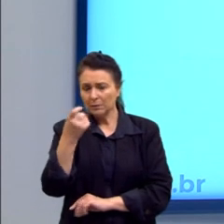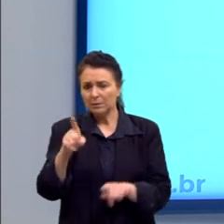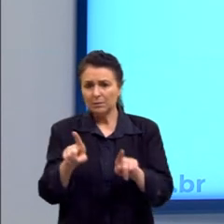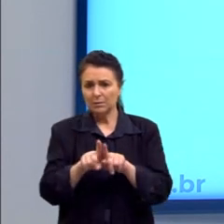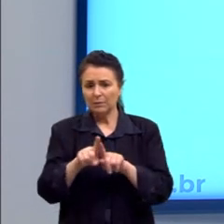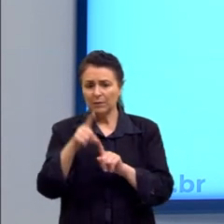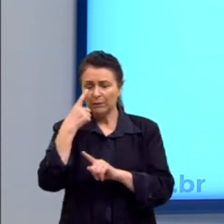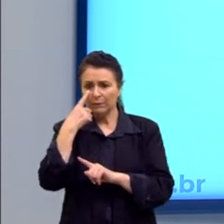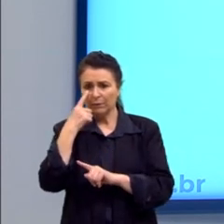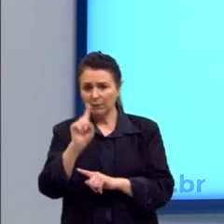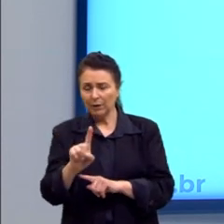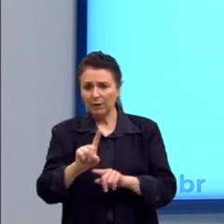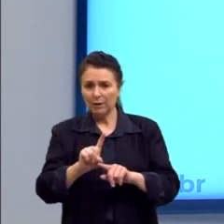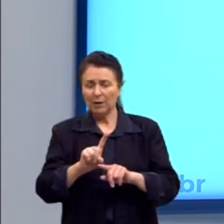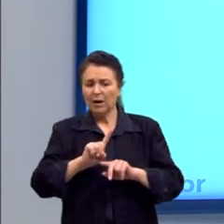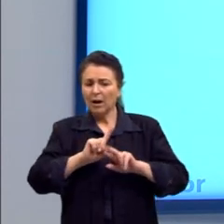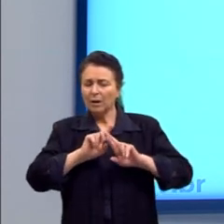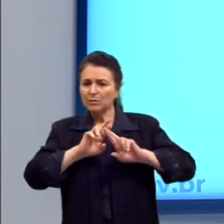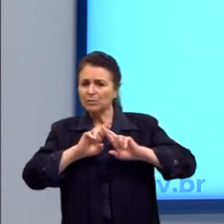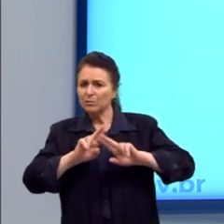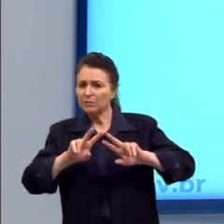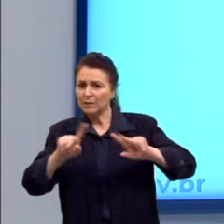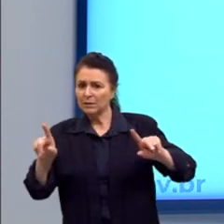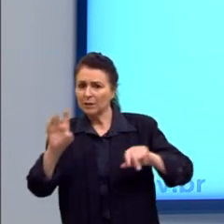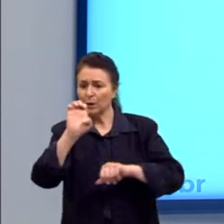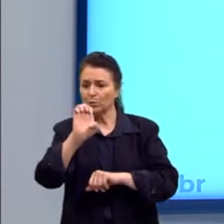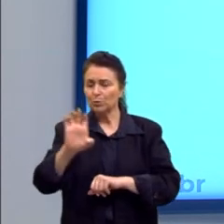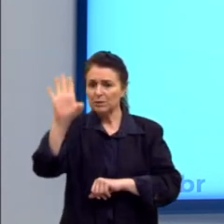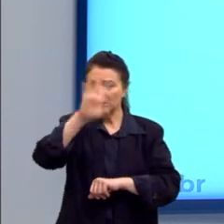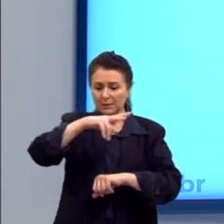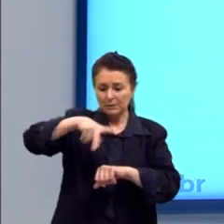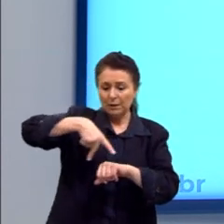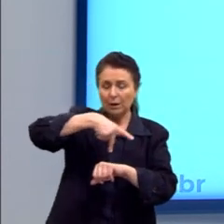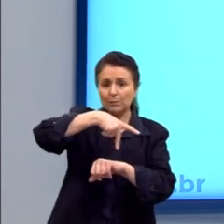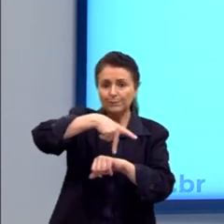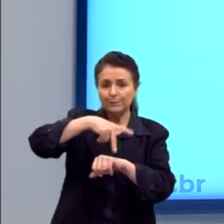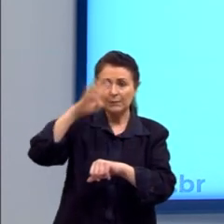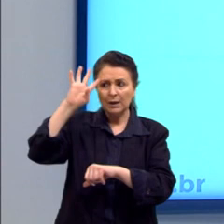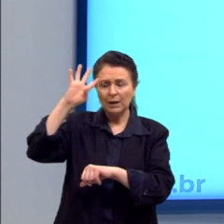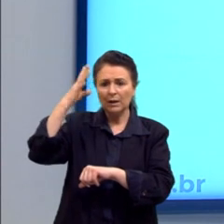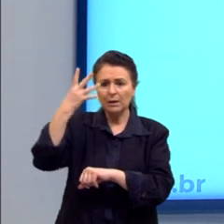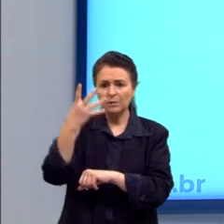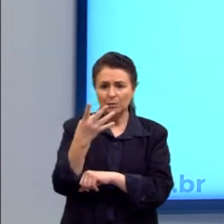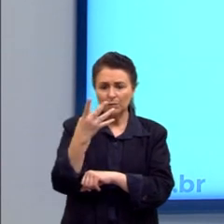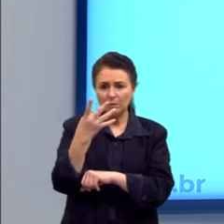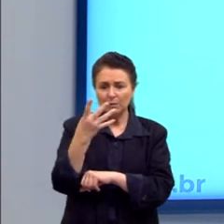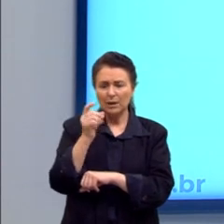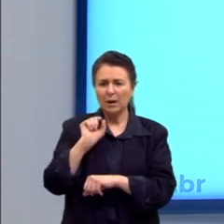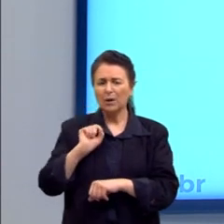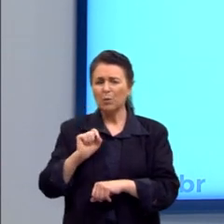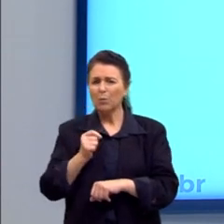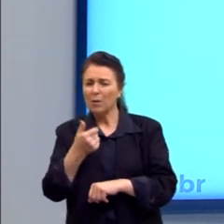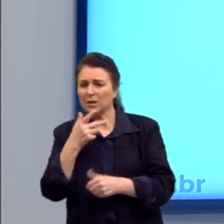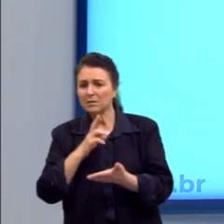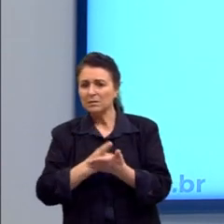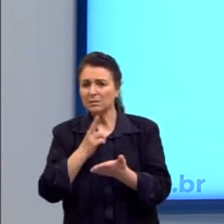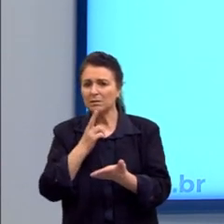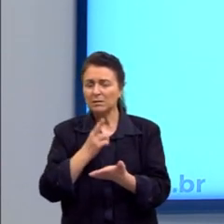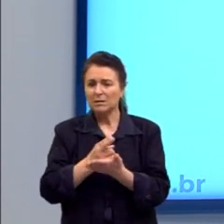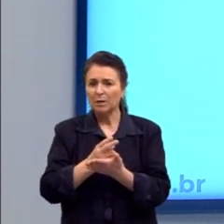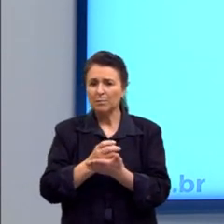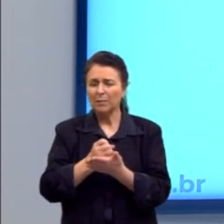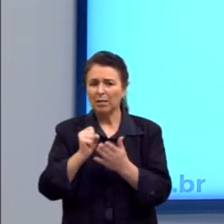as divergências entre os estados serão resolvidas, na grande maioria das vezes, pela